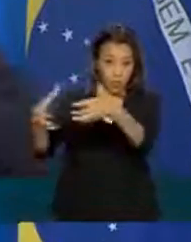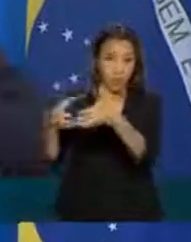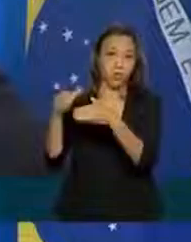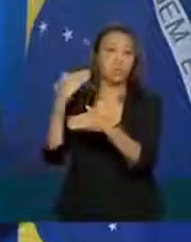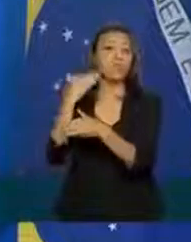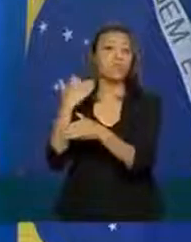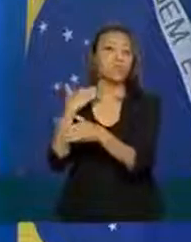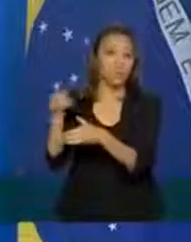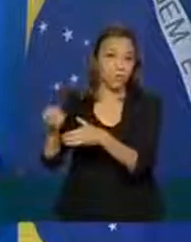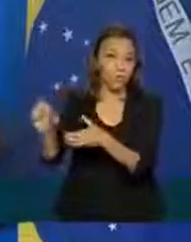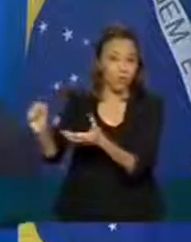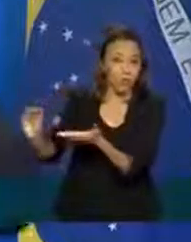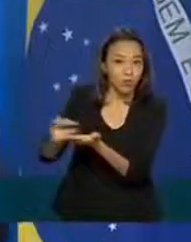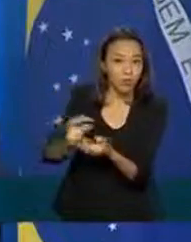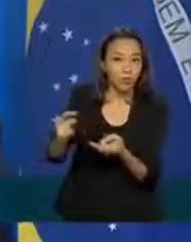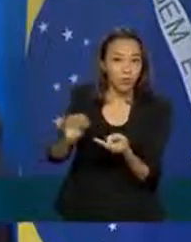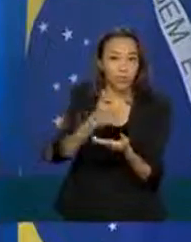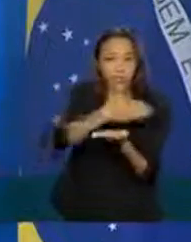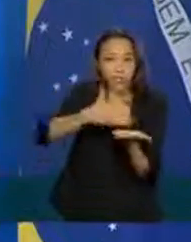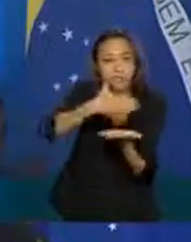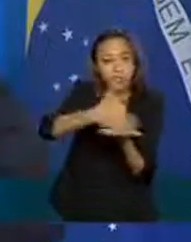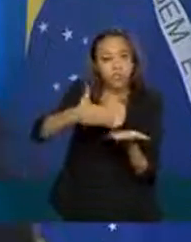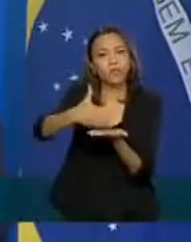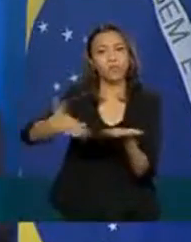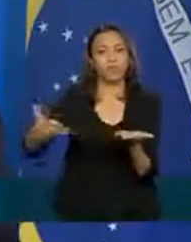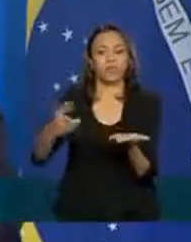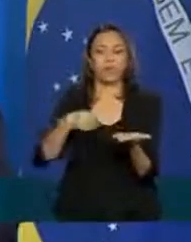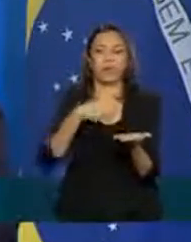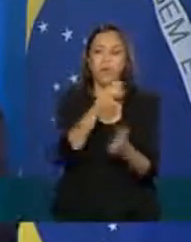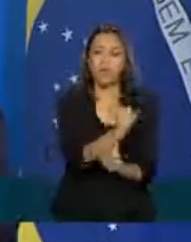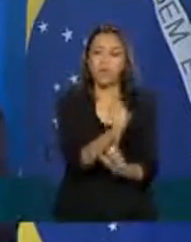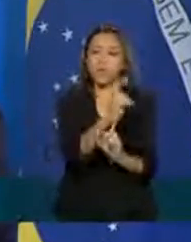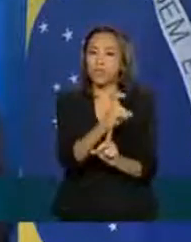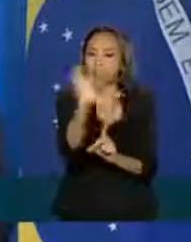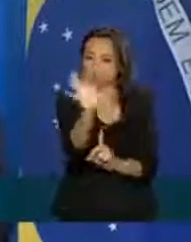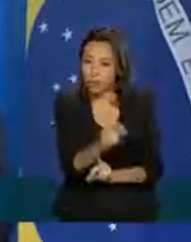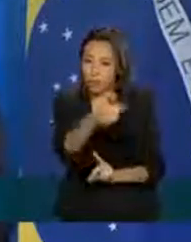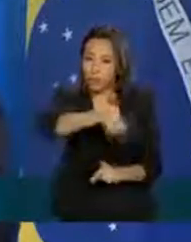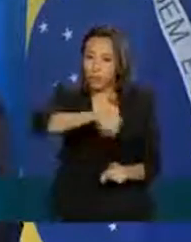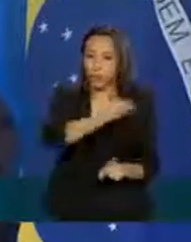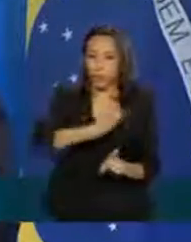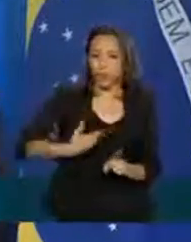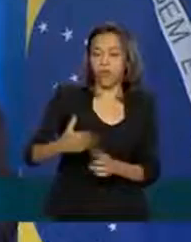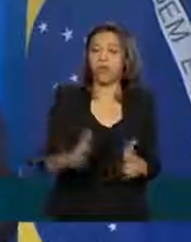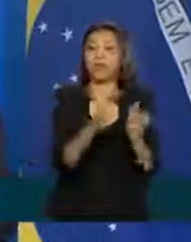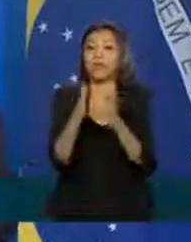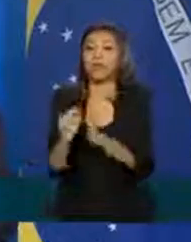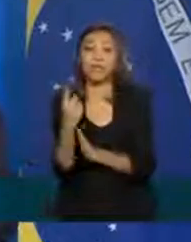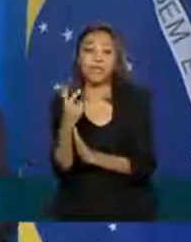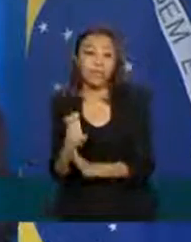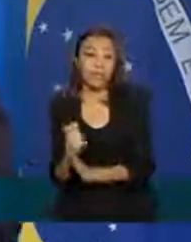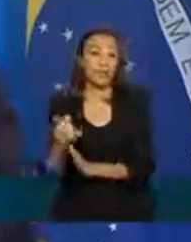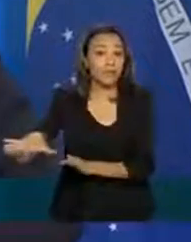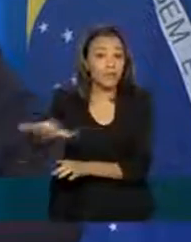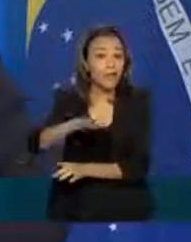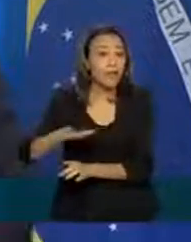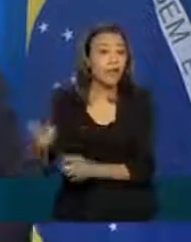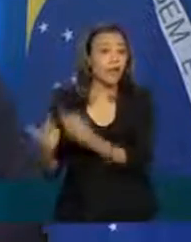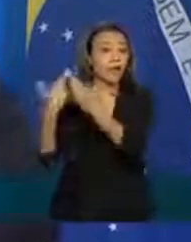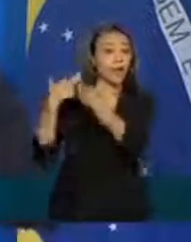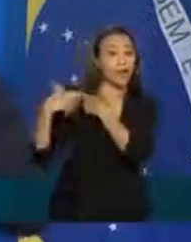Então, tem uma divisão de riscos de 85% para o governo e 15% para o setor bancário. Ok?